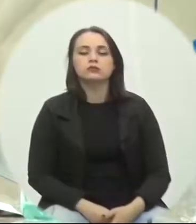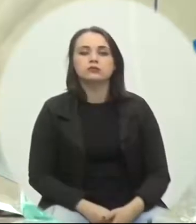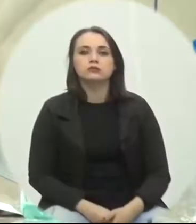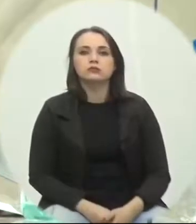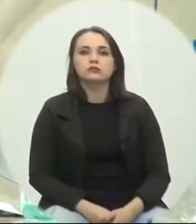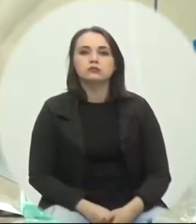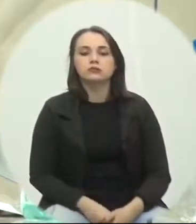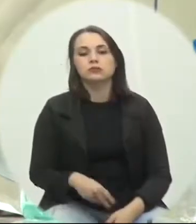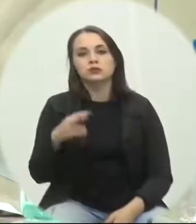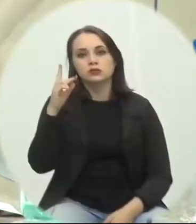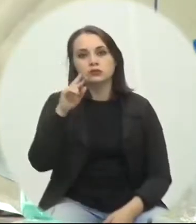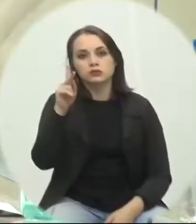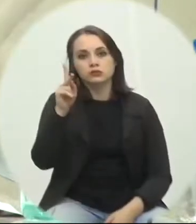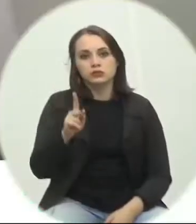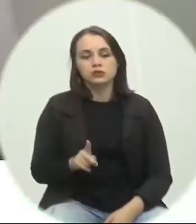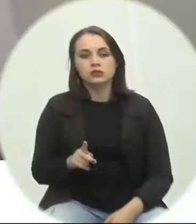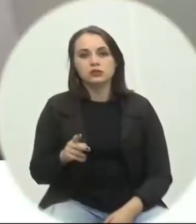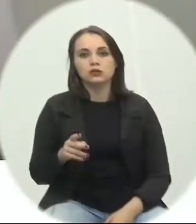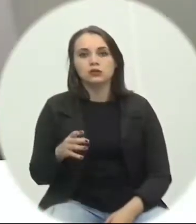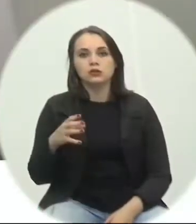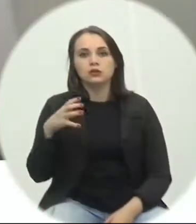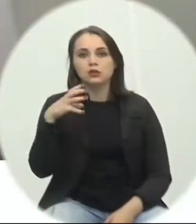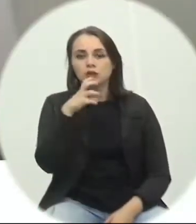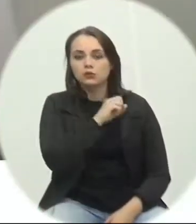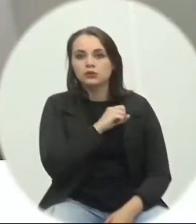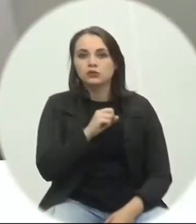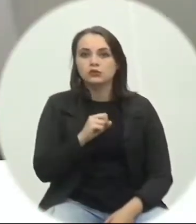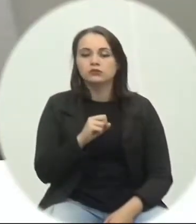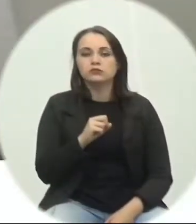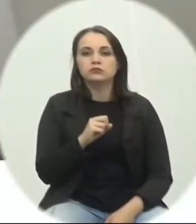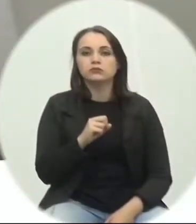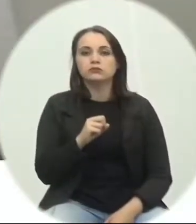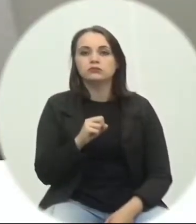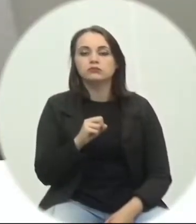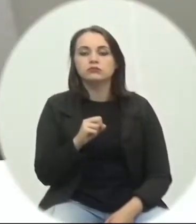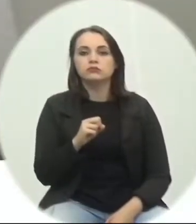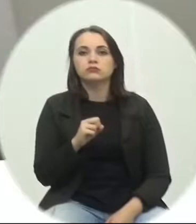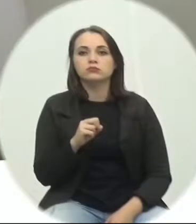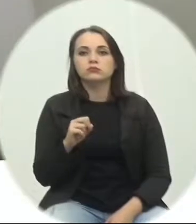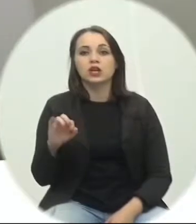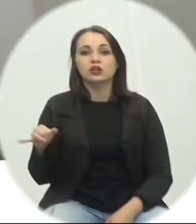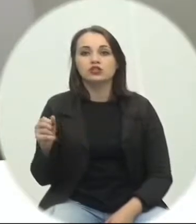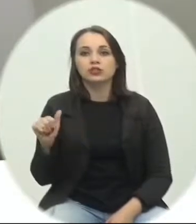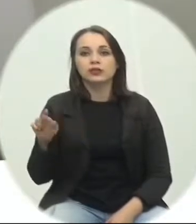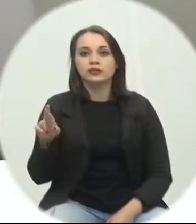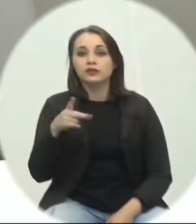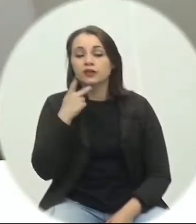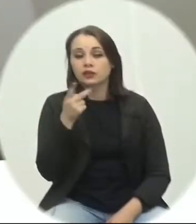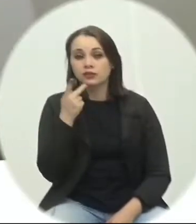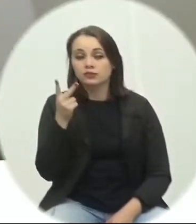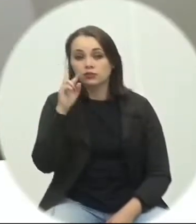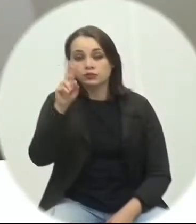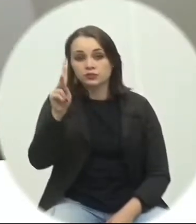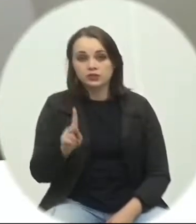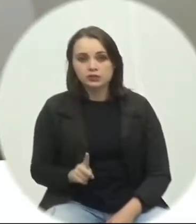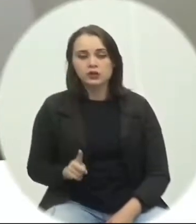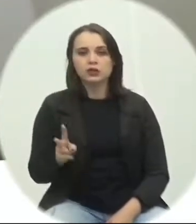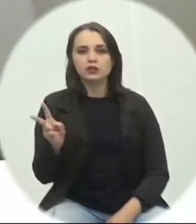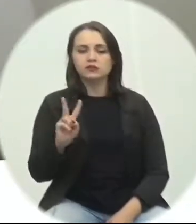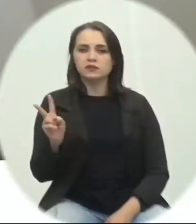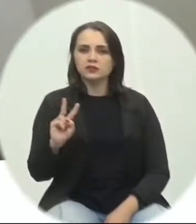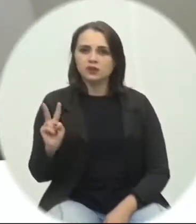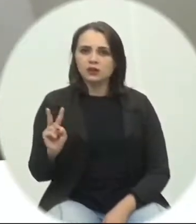Senhor presidente, só rapidinho. Com a palavra, vereador Pastor Jair. Senhor presidente e demais vereadores e